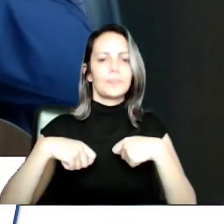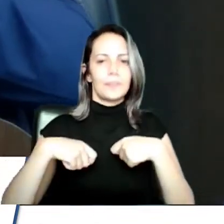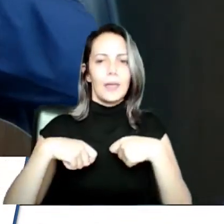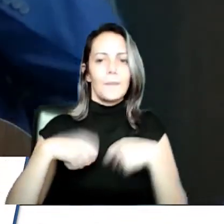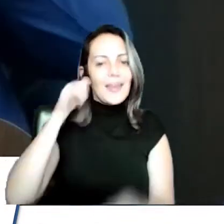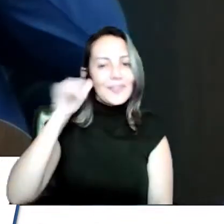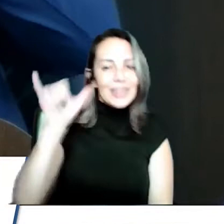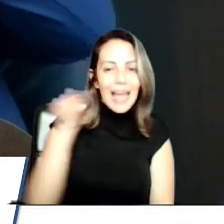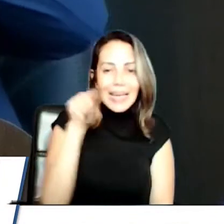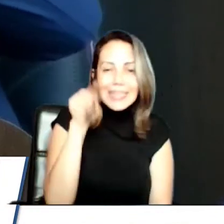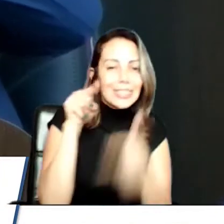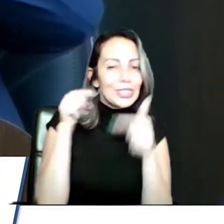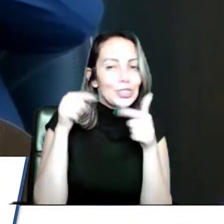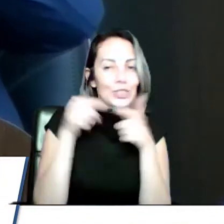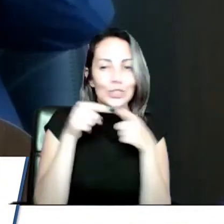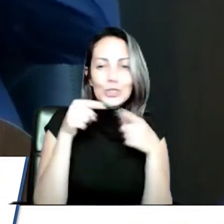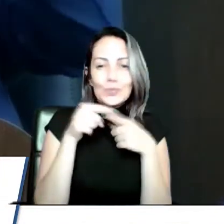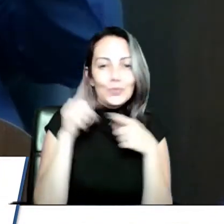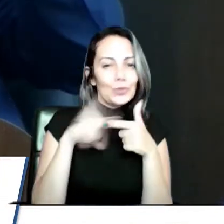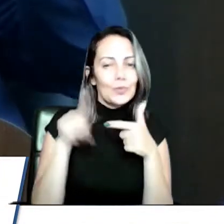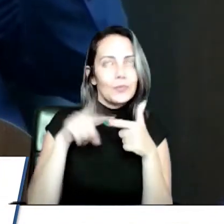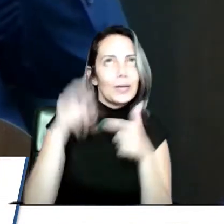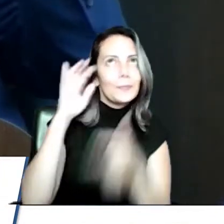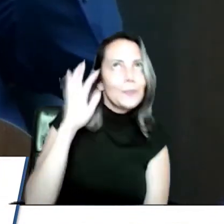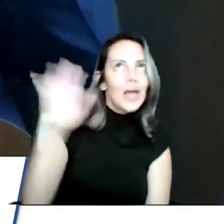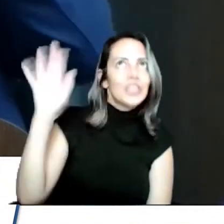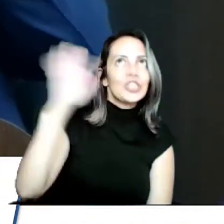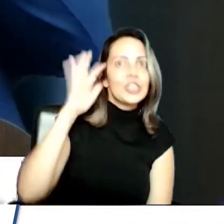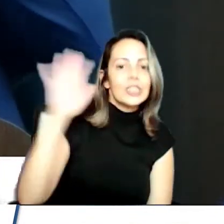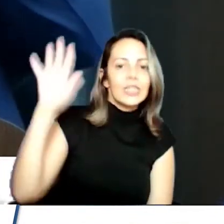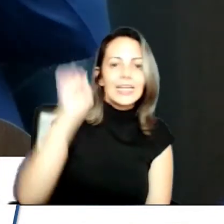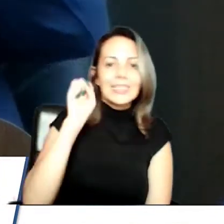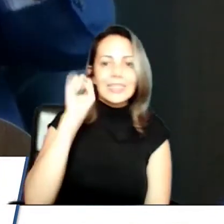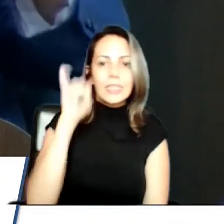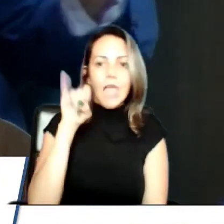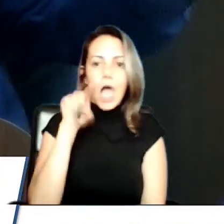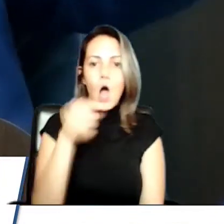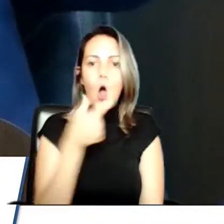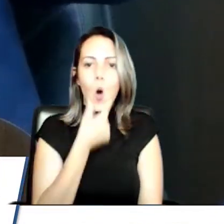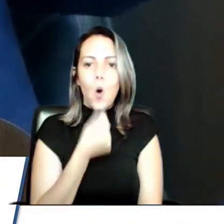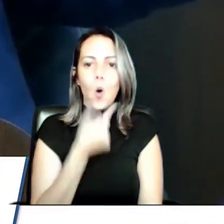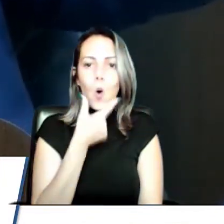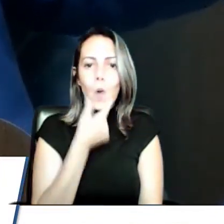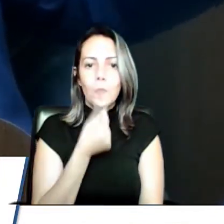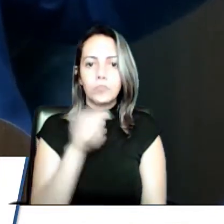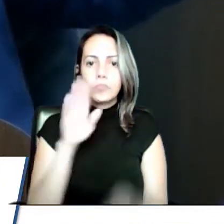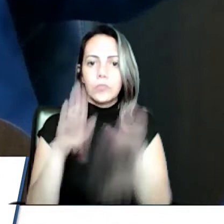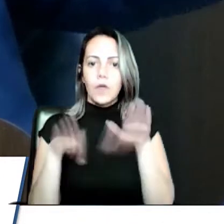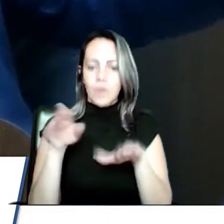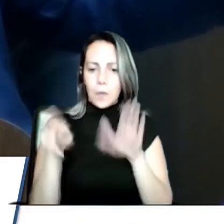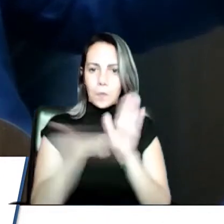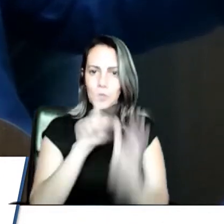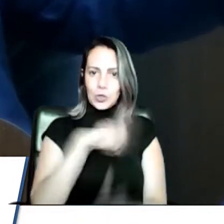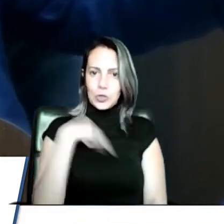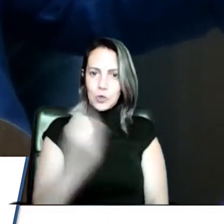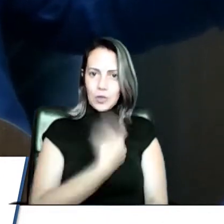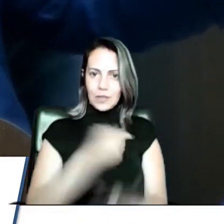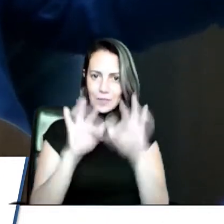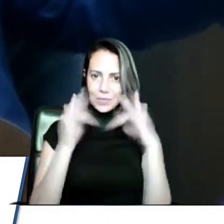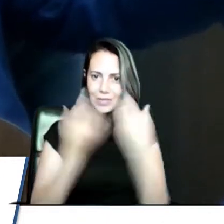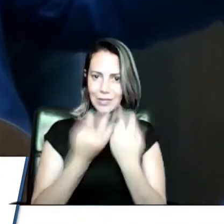isso. Imagina esse senhor aqui, poderia ser da nossa família e como estava aqui hoje, a filha dele,